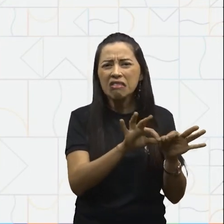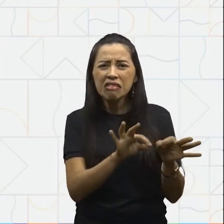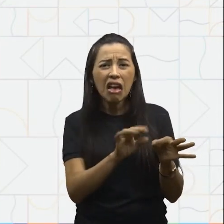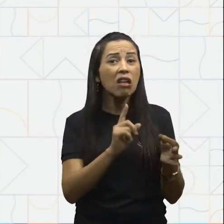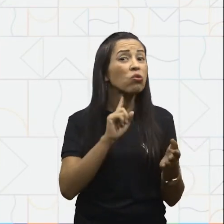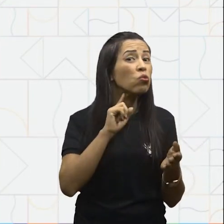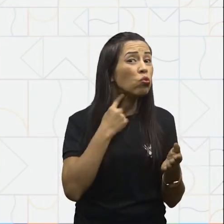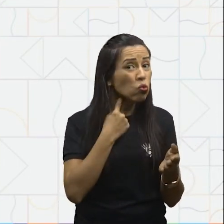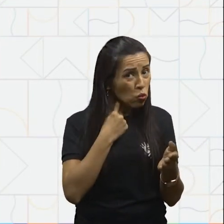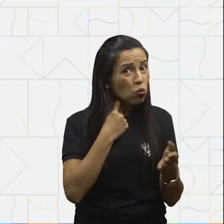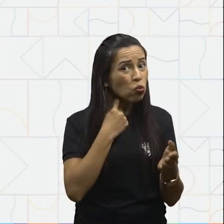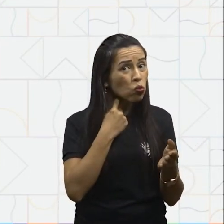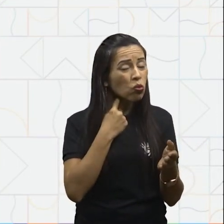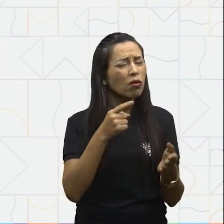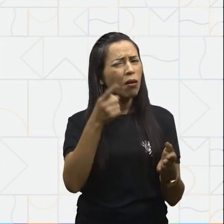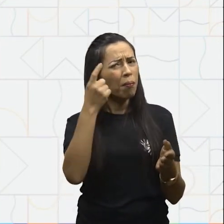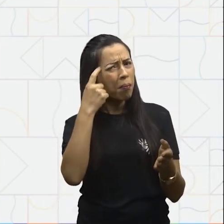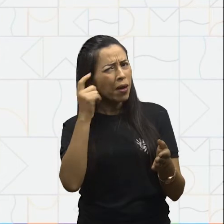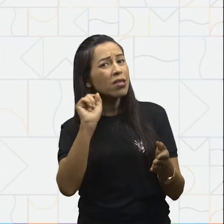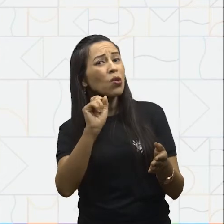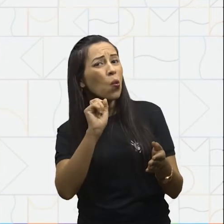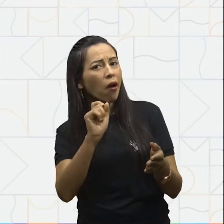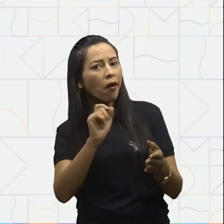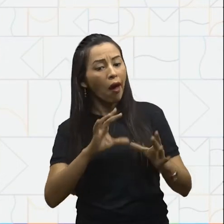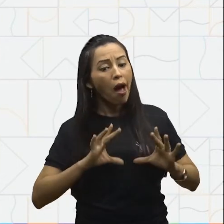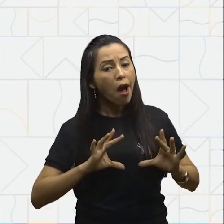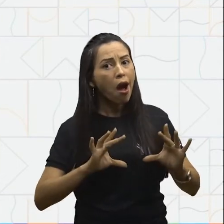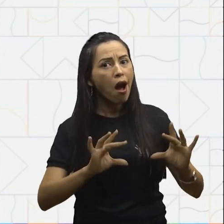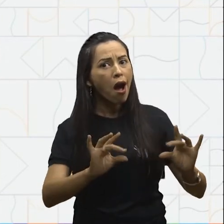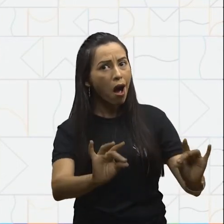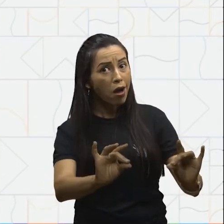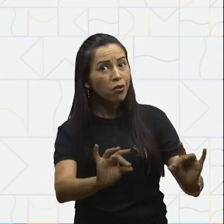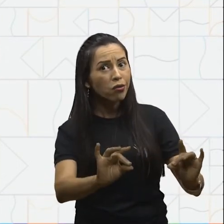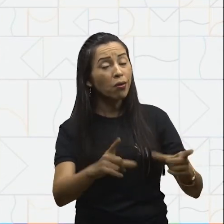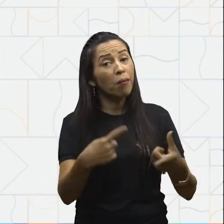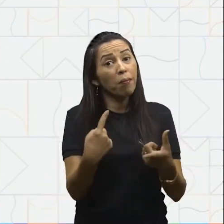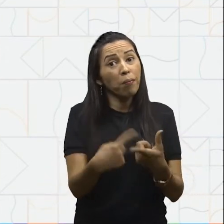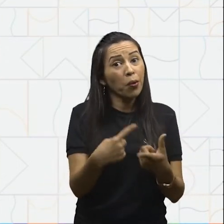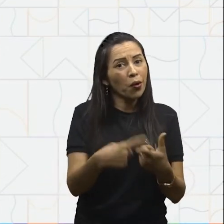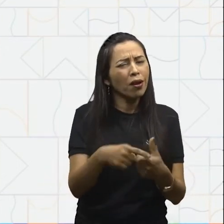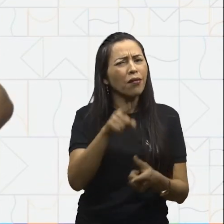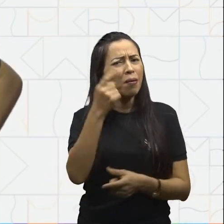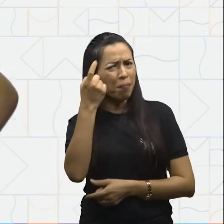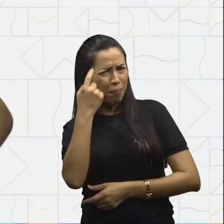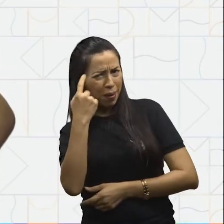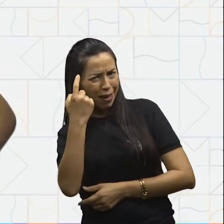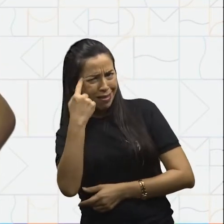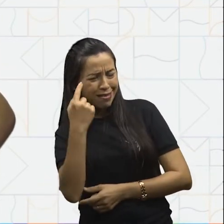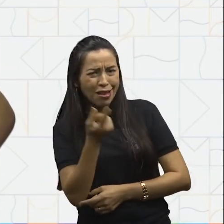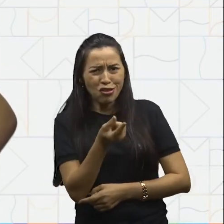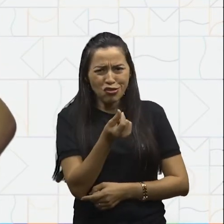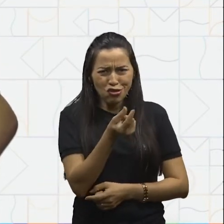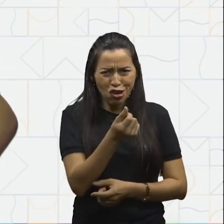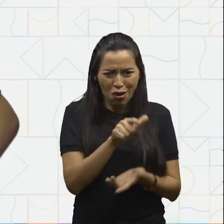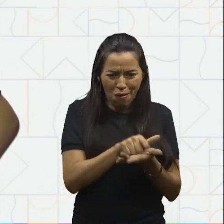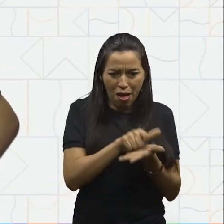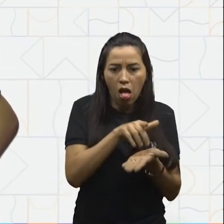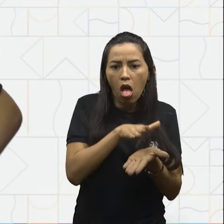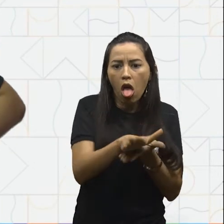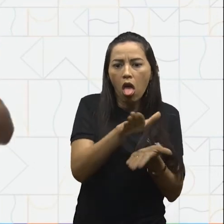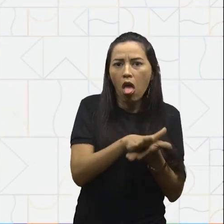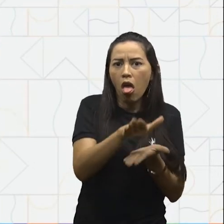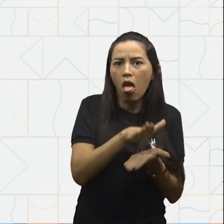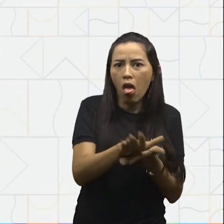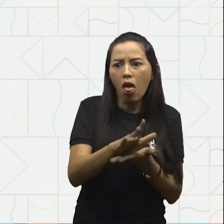geram custos aos cofres públicos. Afinal, fazer dinheiro custa dinheiro.